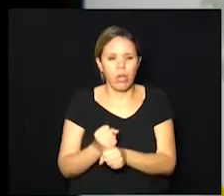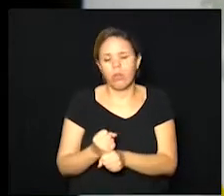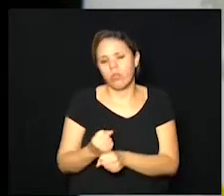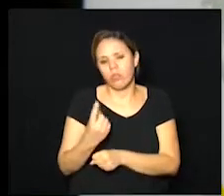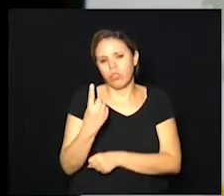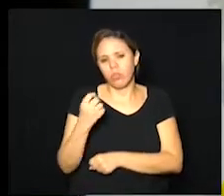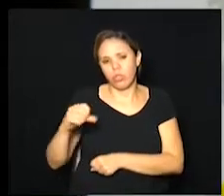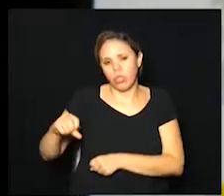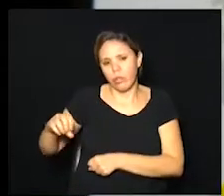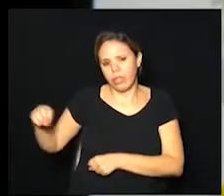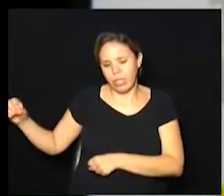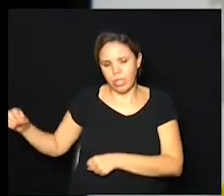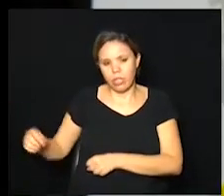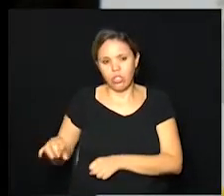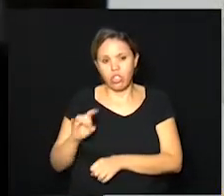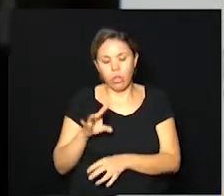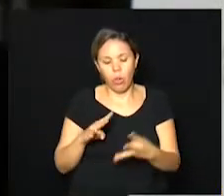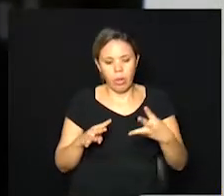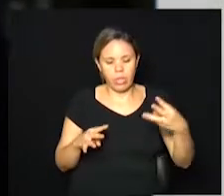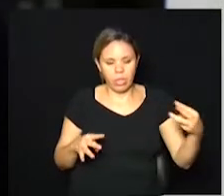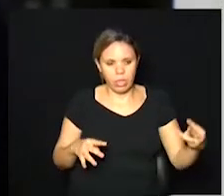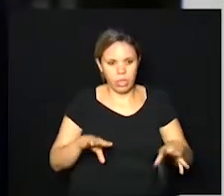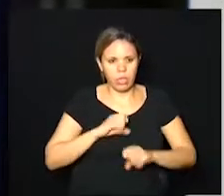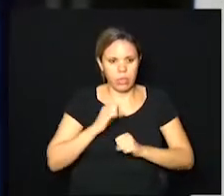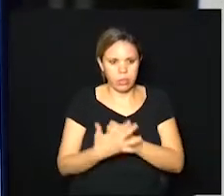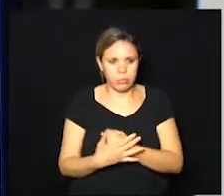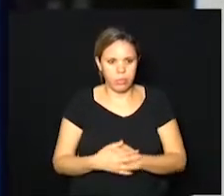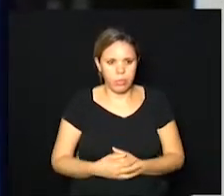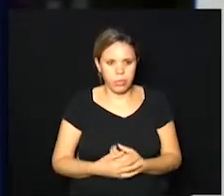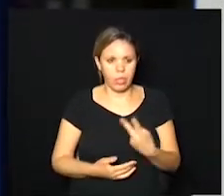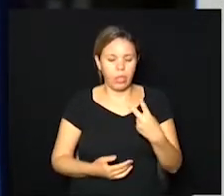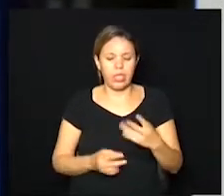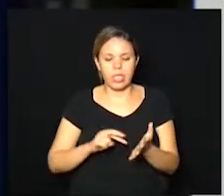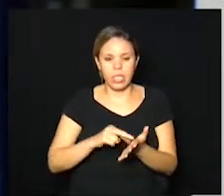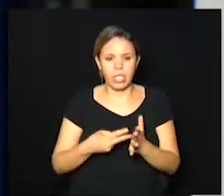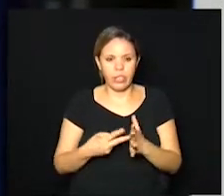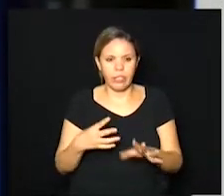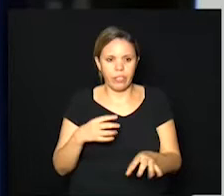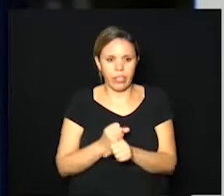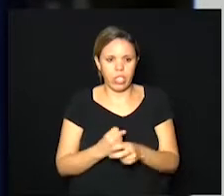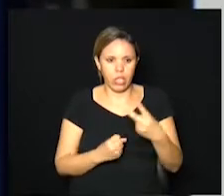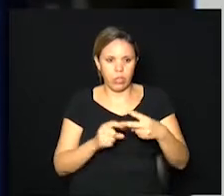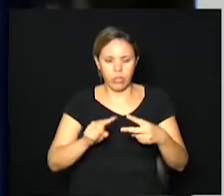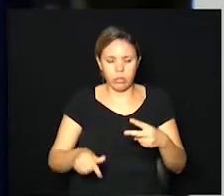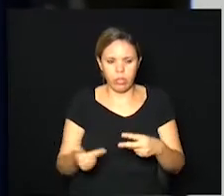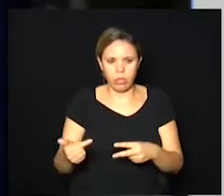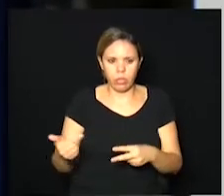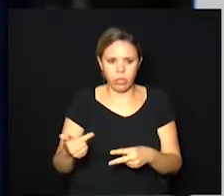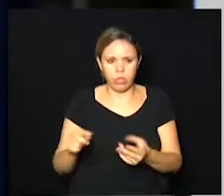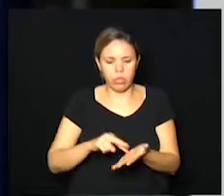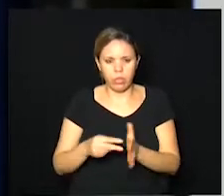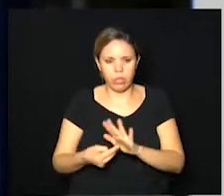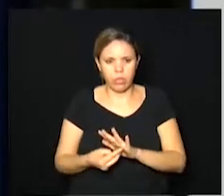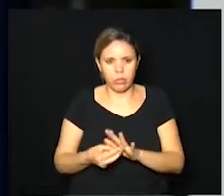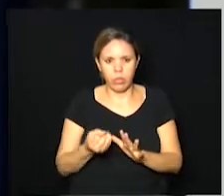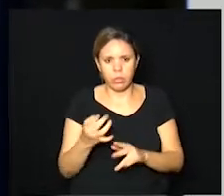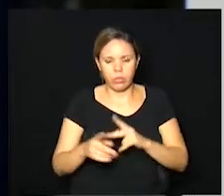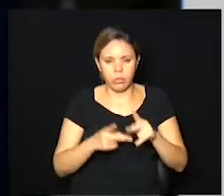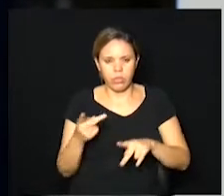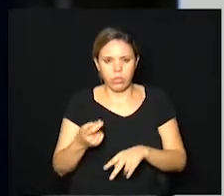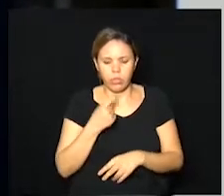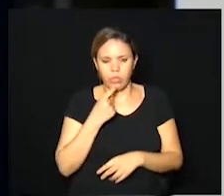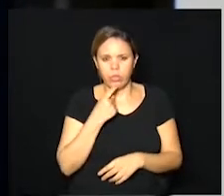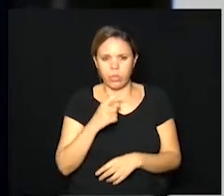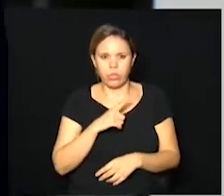positivo então 2,22 isso aqui corresponde a população de Campinas então